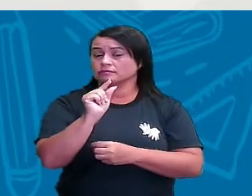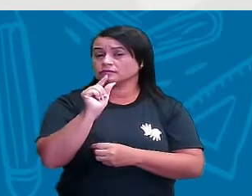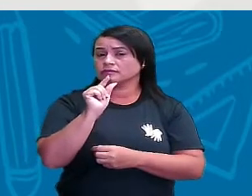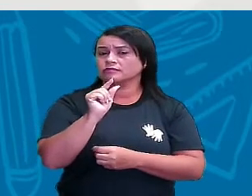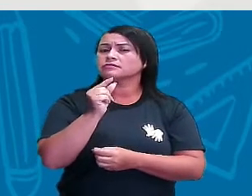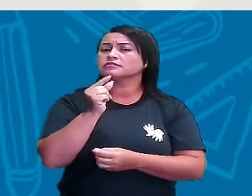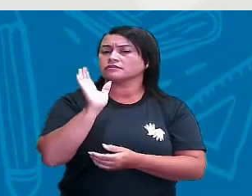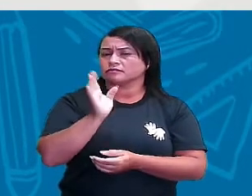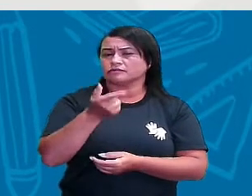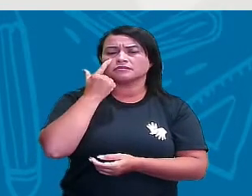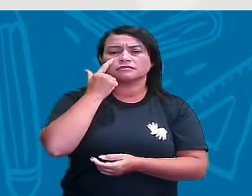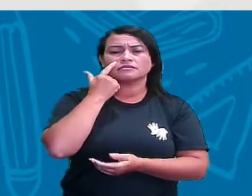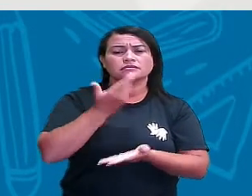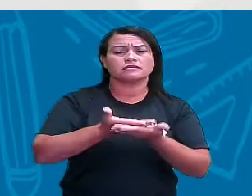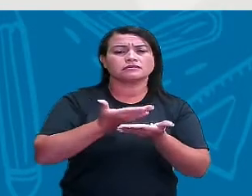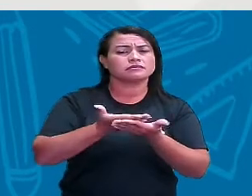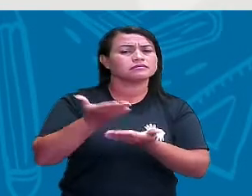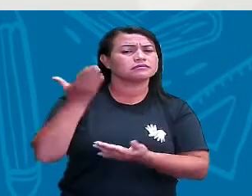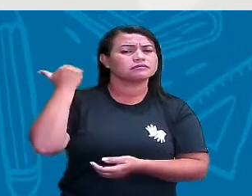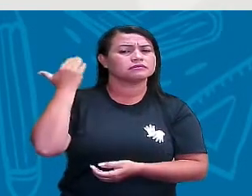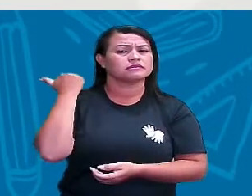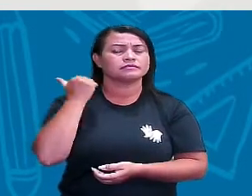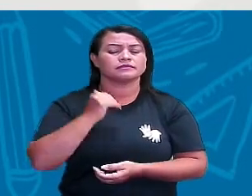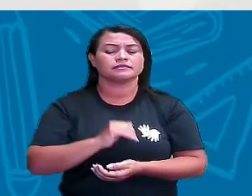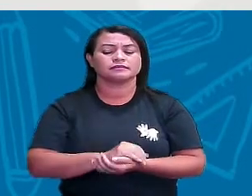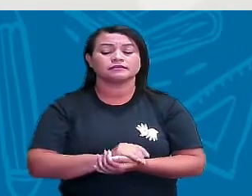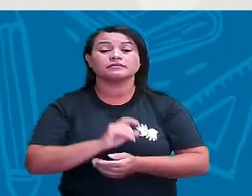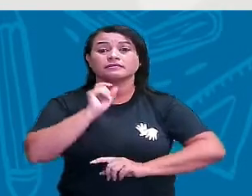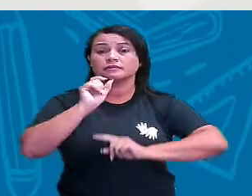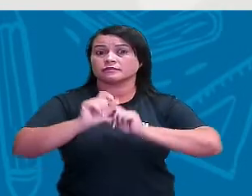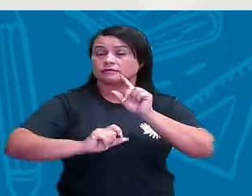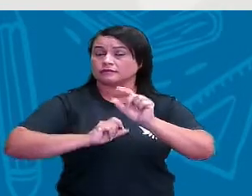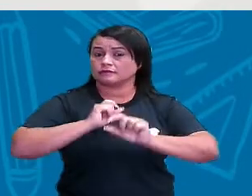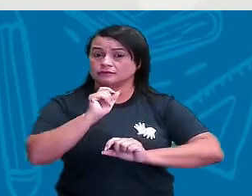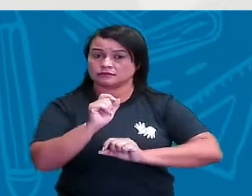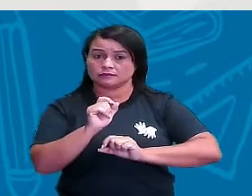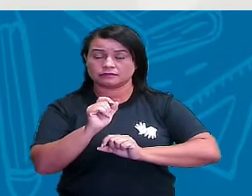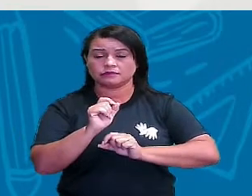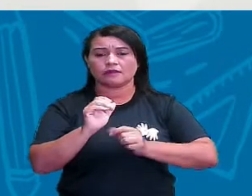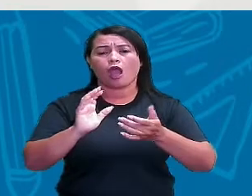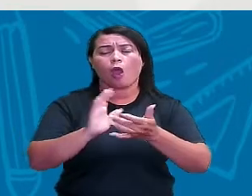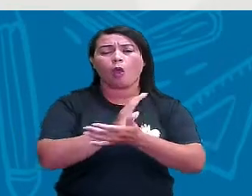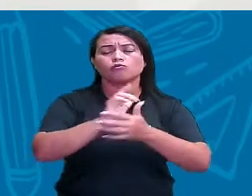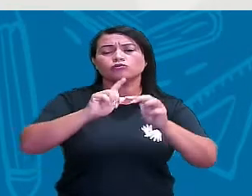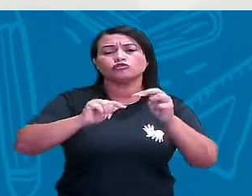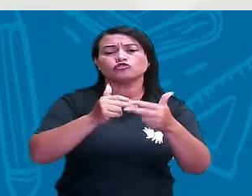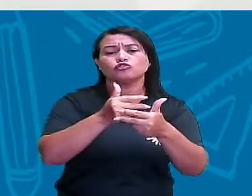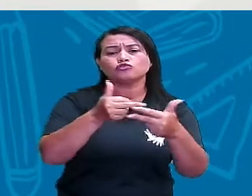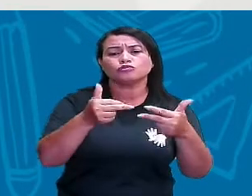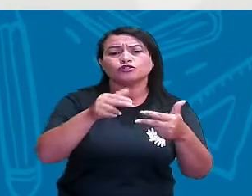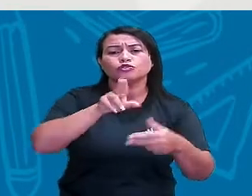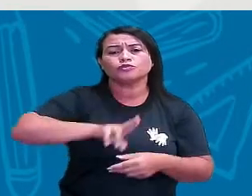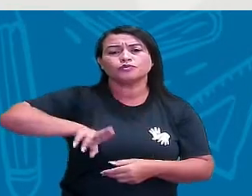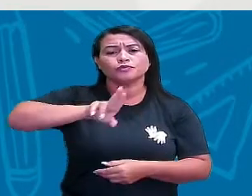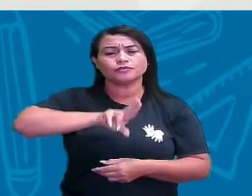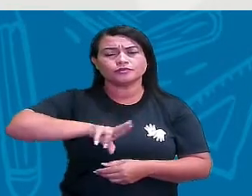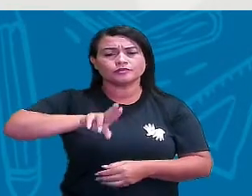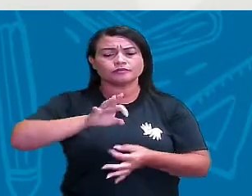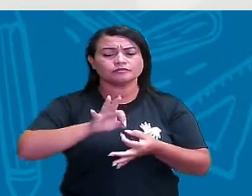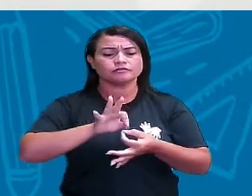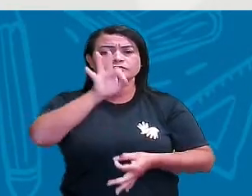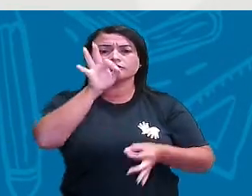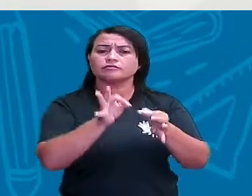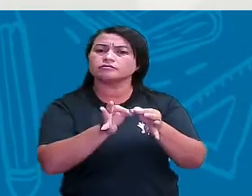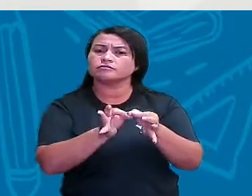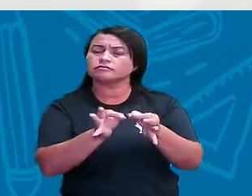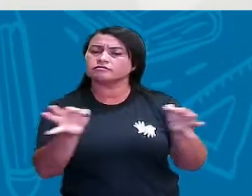vimos anteriormente na aula passada, que são os instrumentos que a gente usa para medir, tá certo?